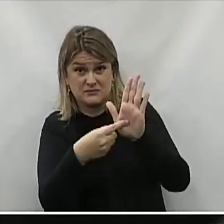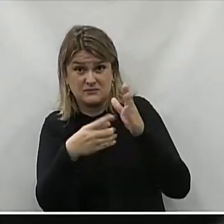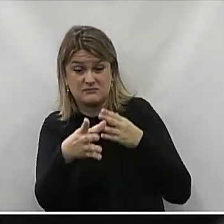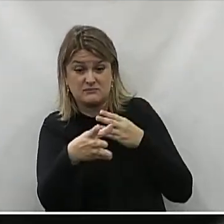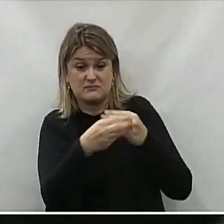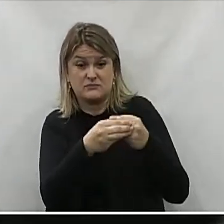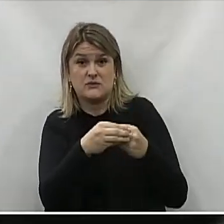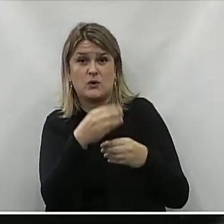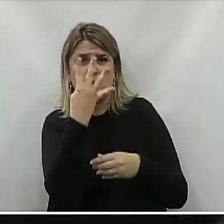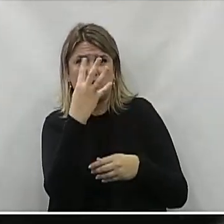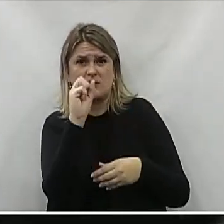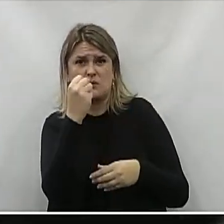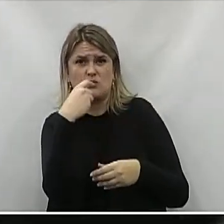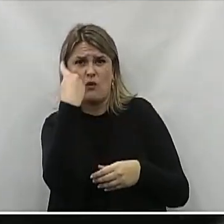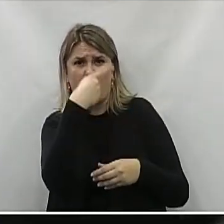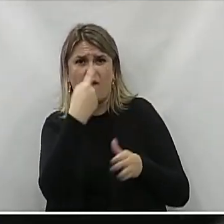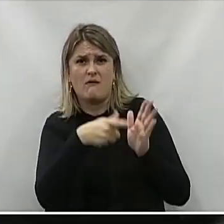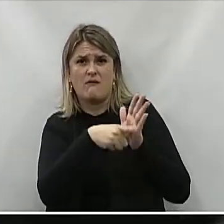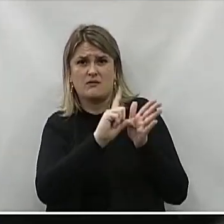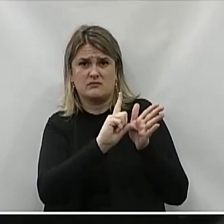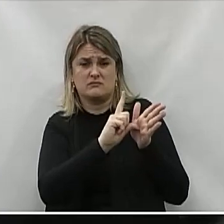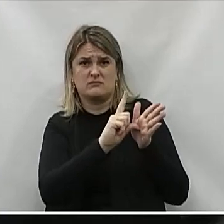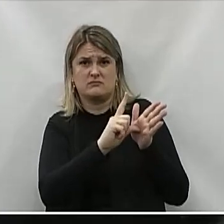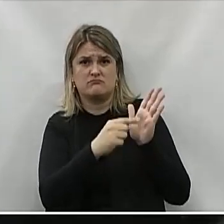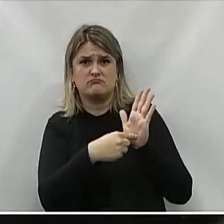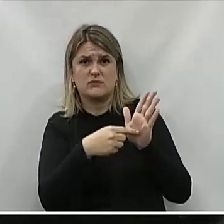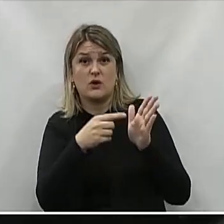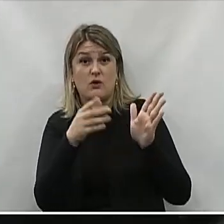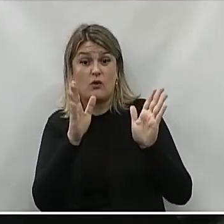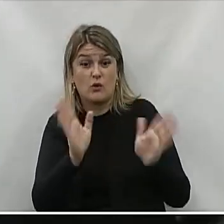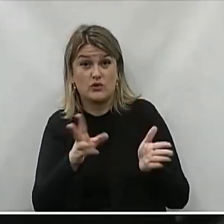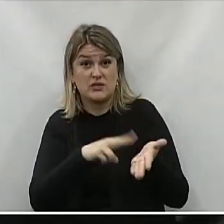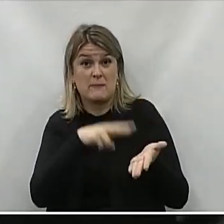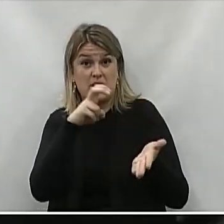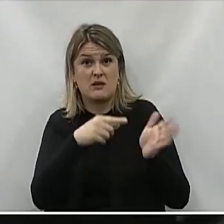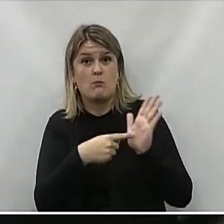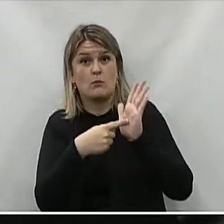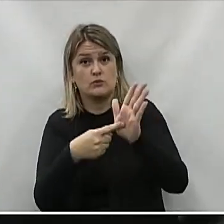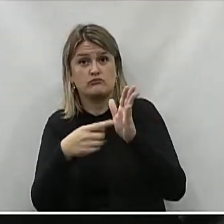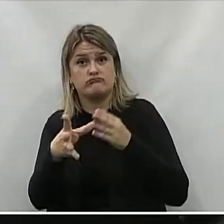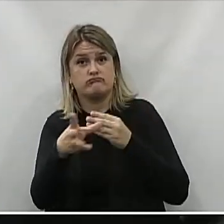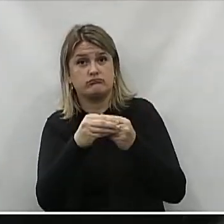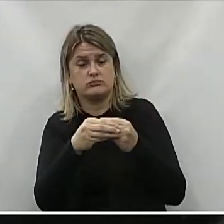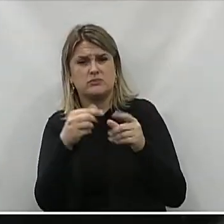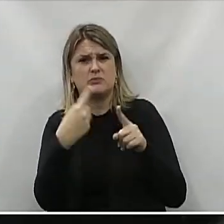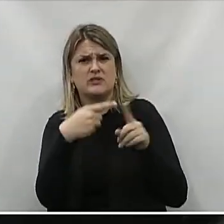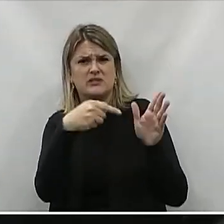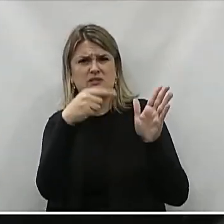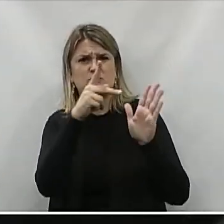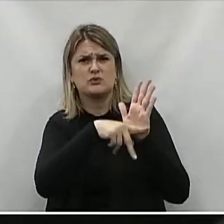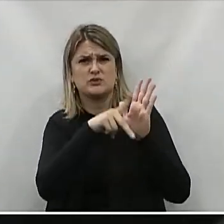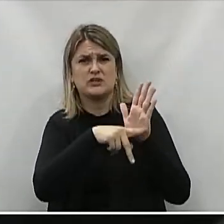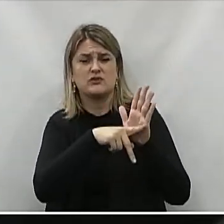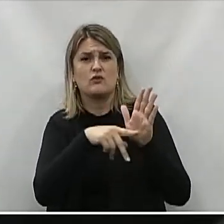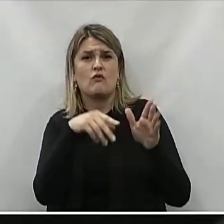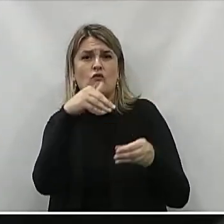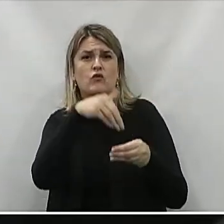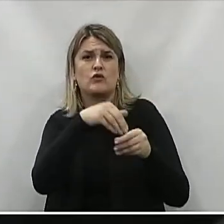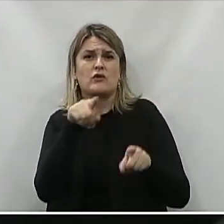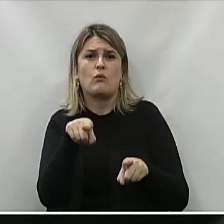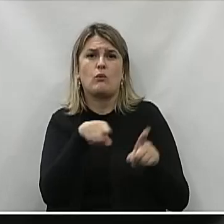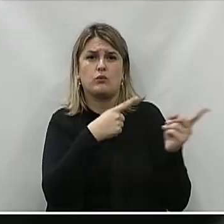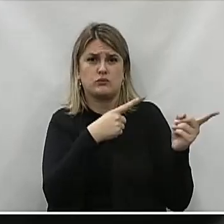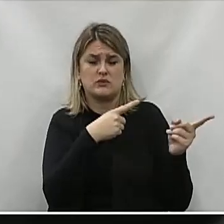emenda 48 horas antes Apresentaram Essa emenda Hoje de manhã Para vocês terem uma ideia Porque esse projeto Aqui ia ser votado Contra